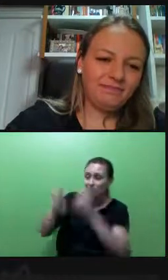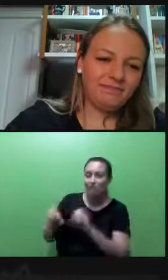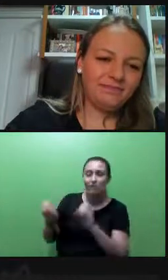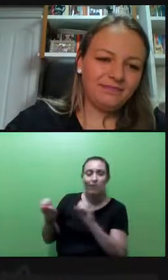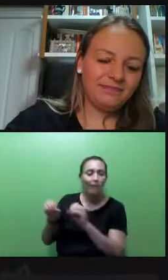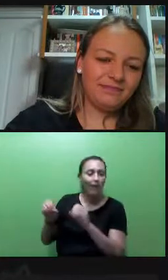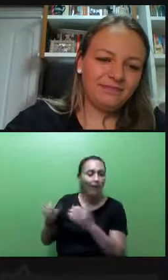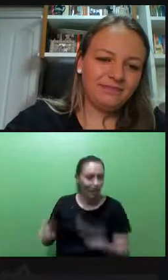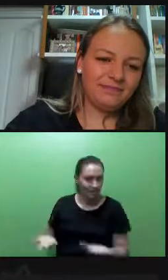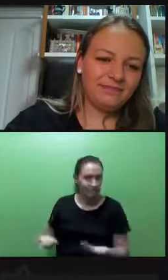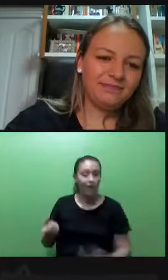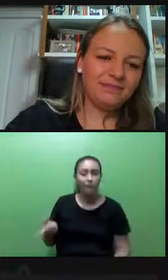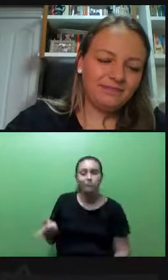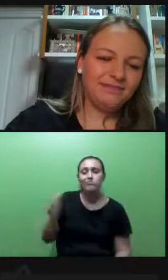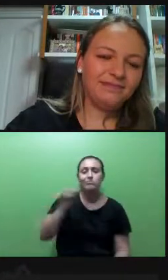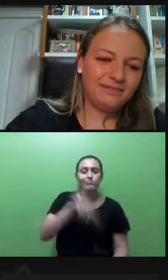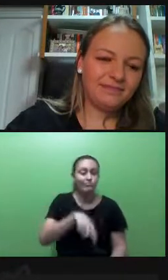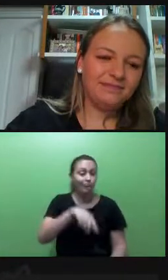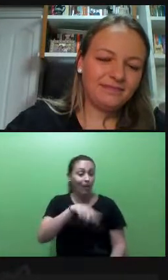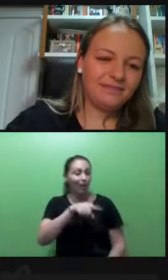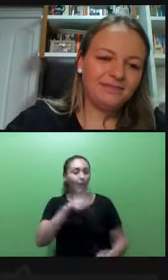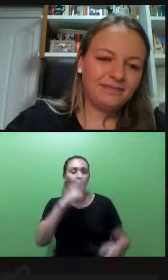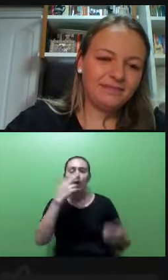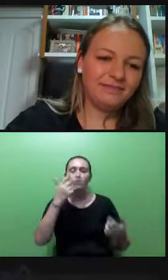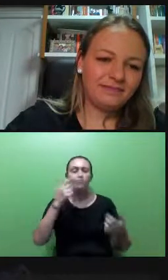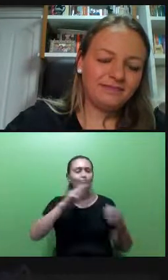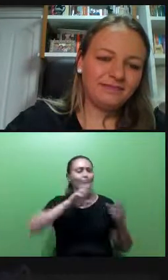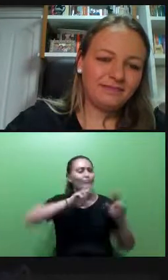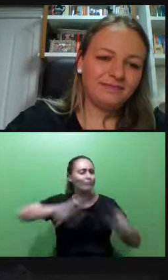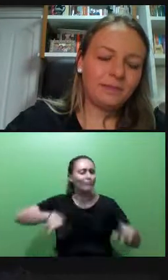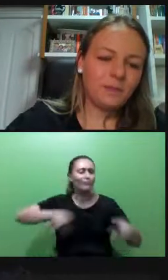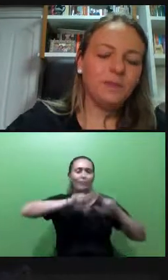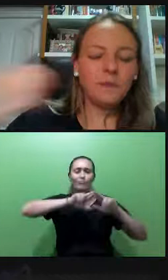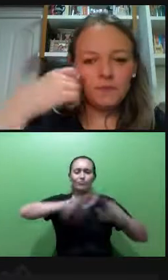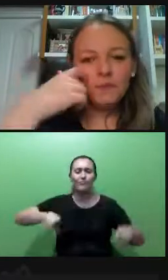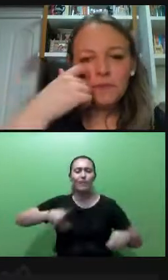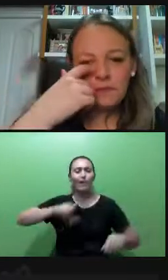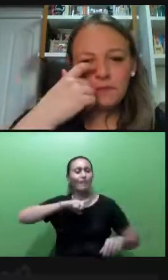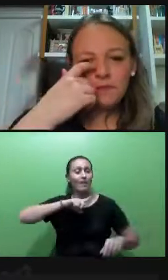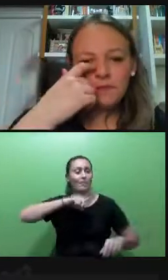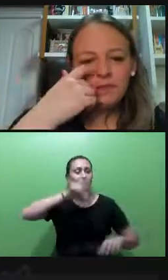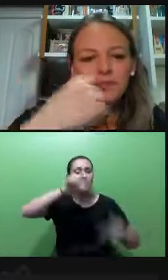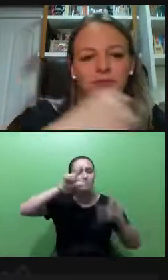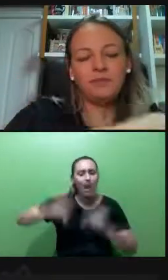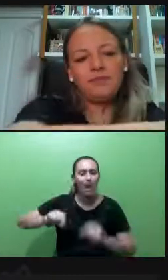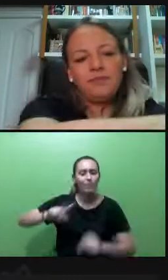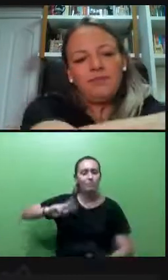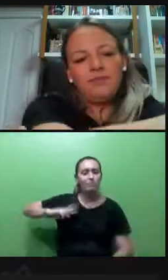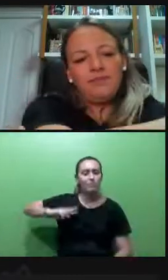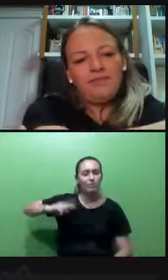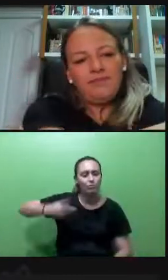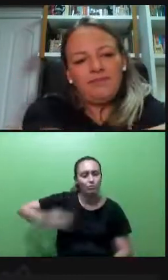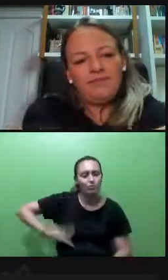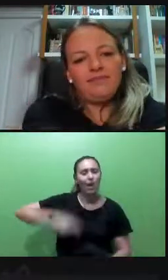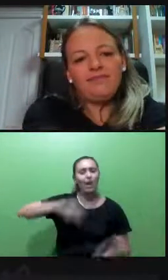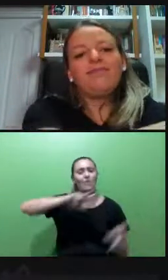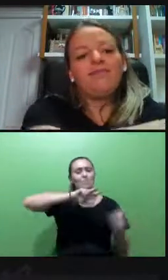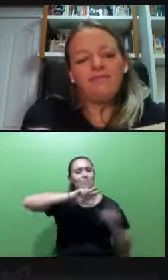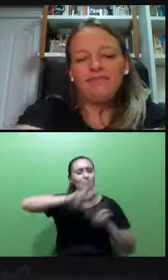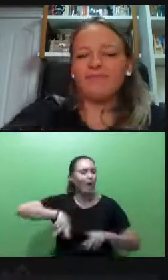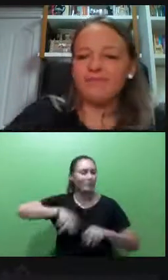pessoas cisgêneas do que pessoas transsexuais, enfim, da comunidade LGBTQIA+.